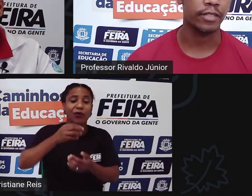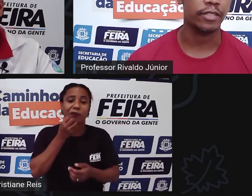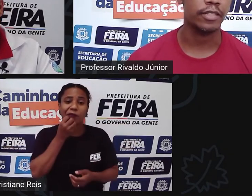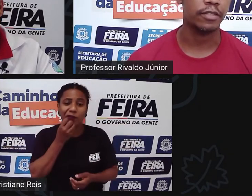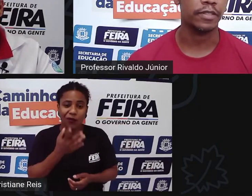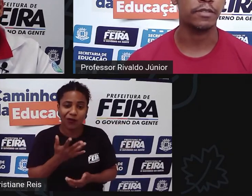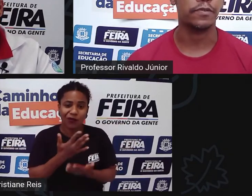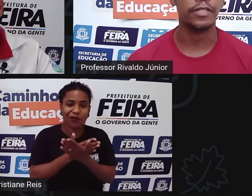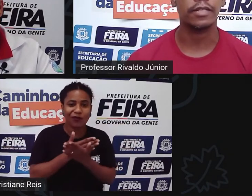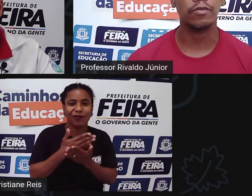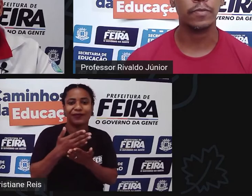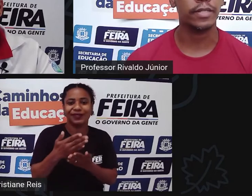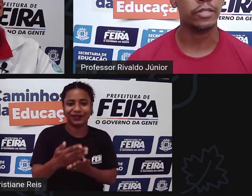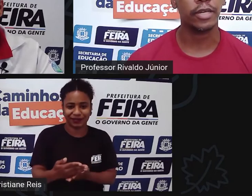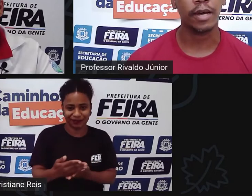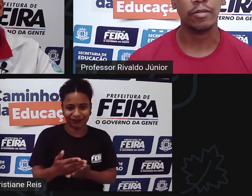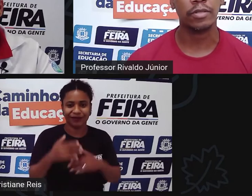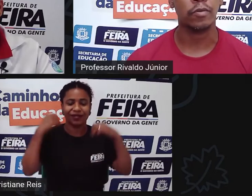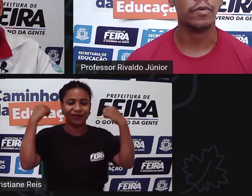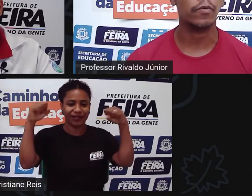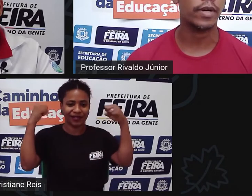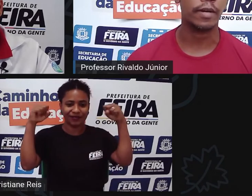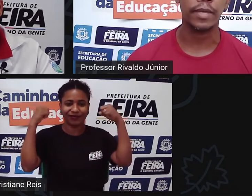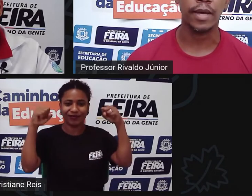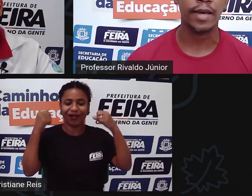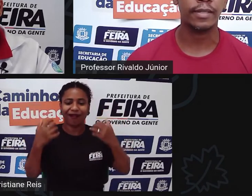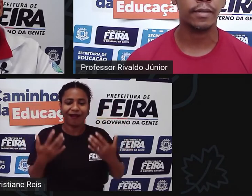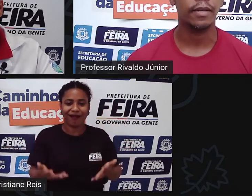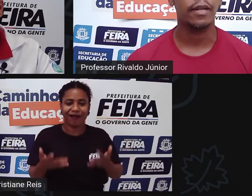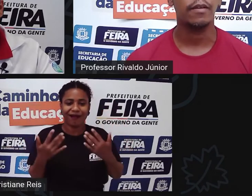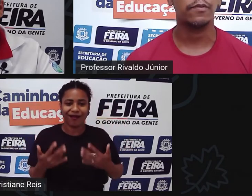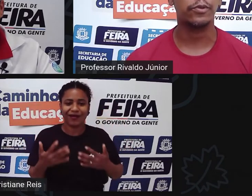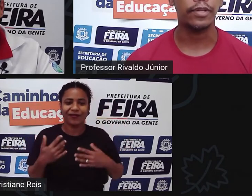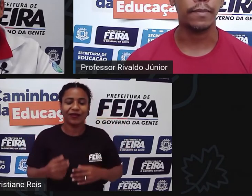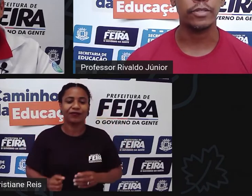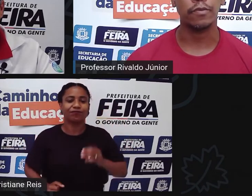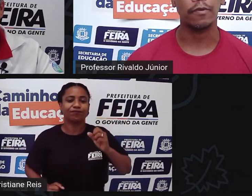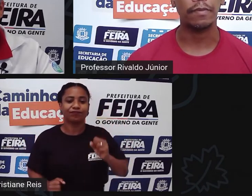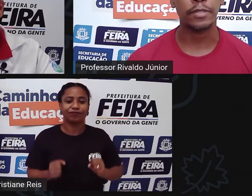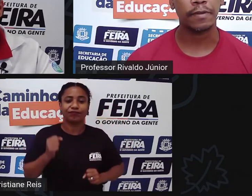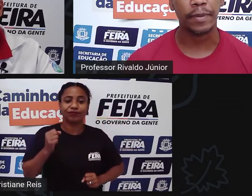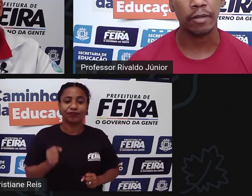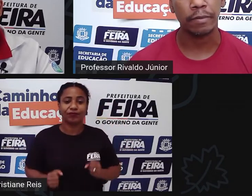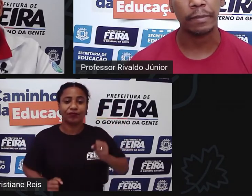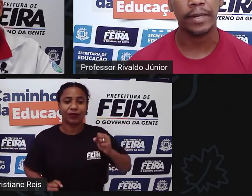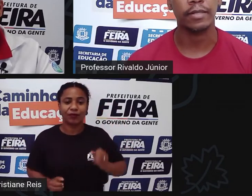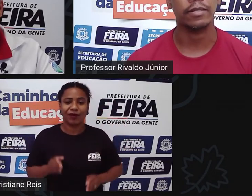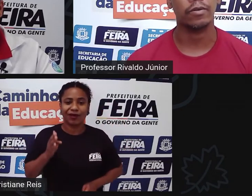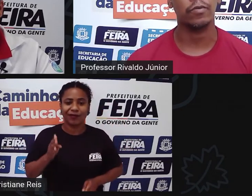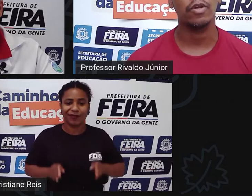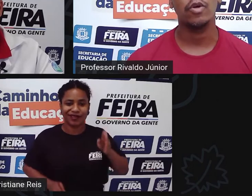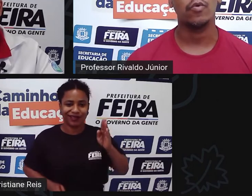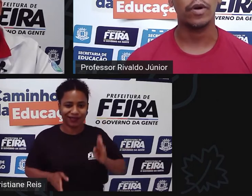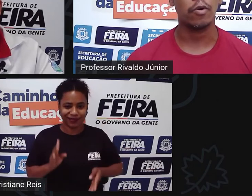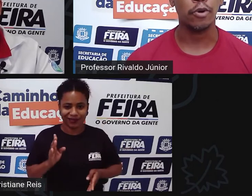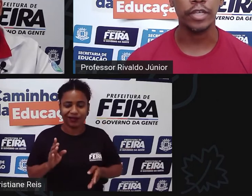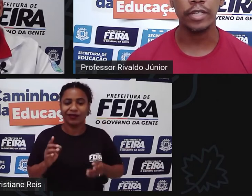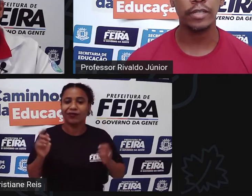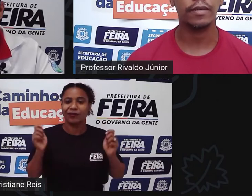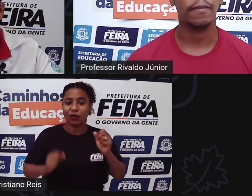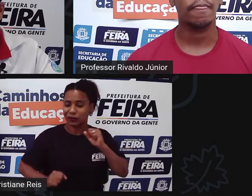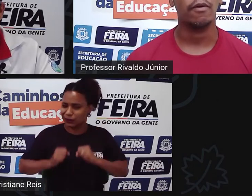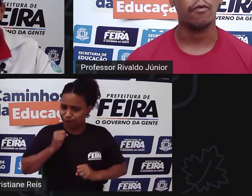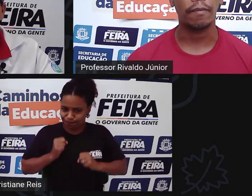jornada de atividade física são os mais indicados são uma caminhada futuramente conforme a pessoa vai pegando a preparação uma